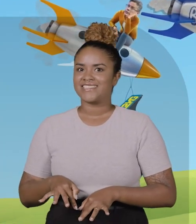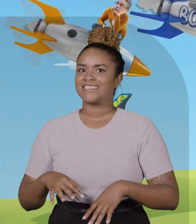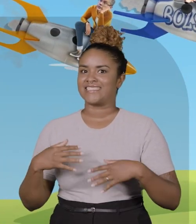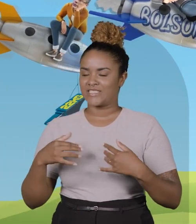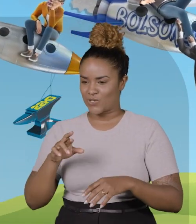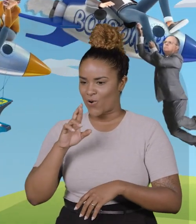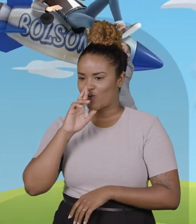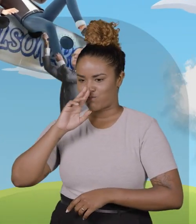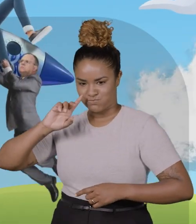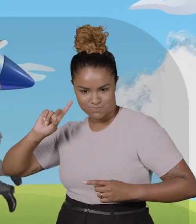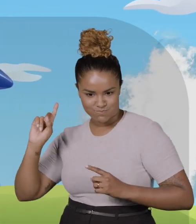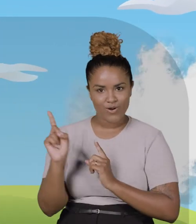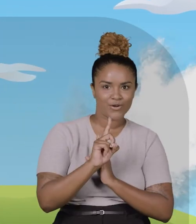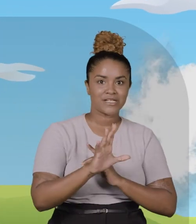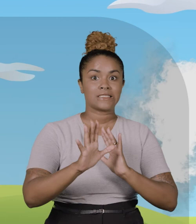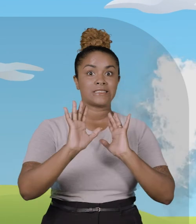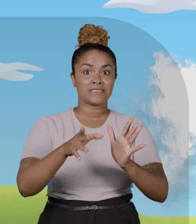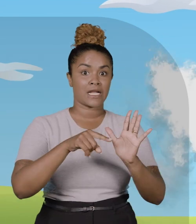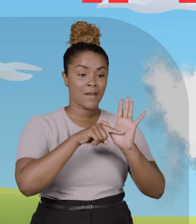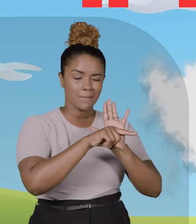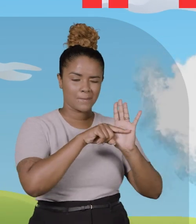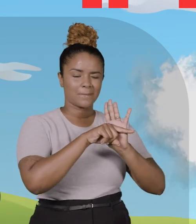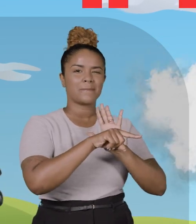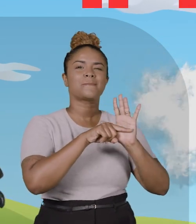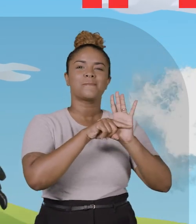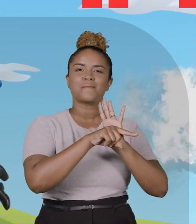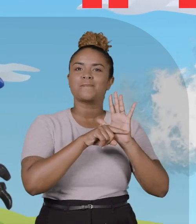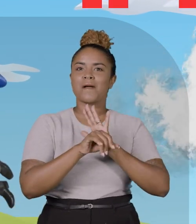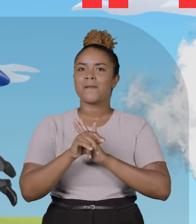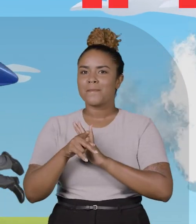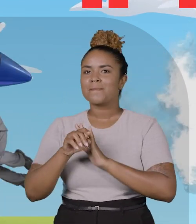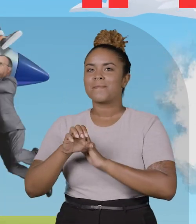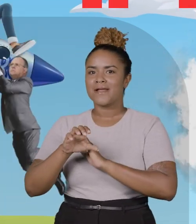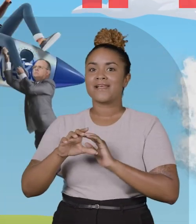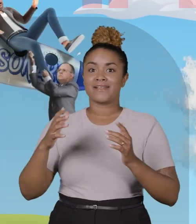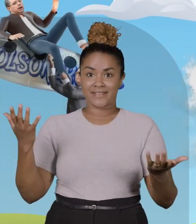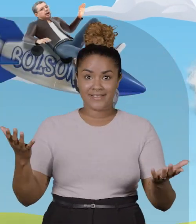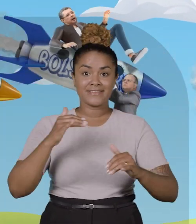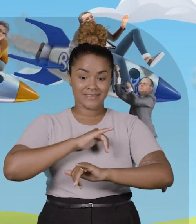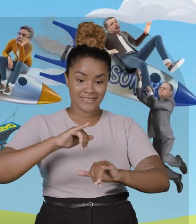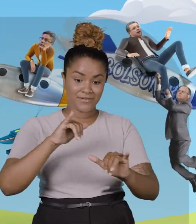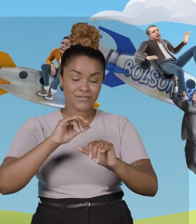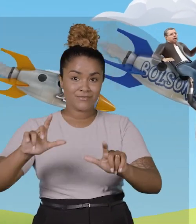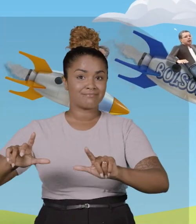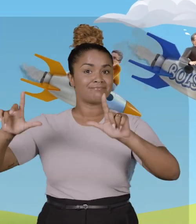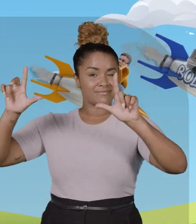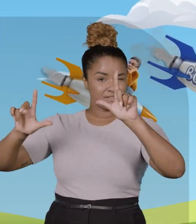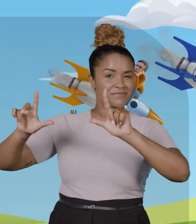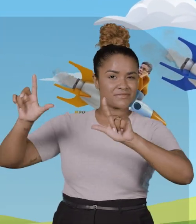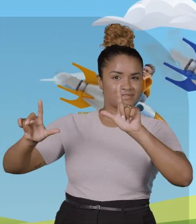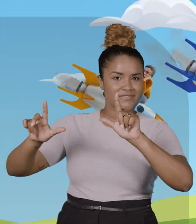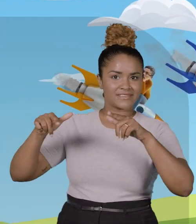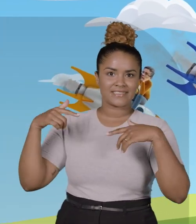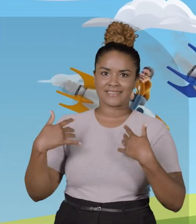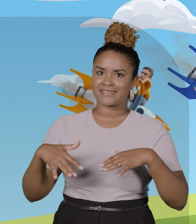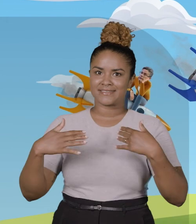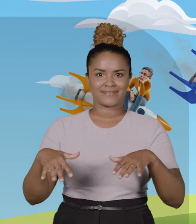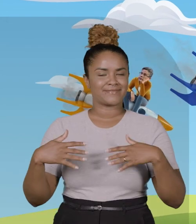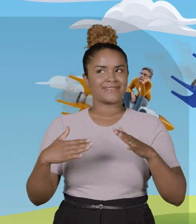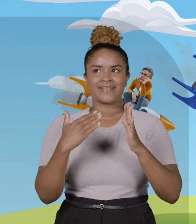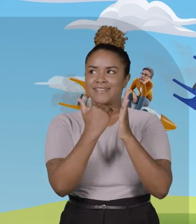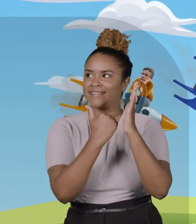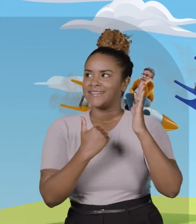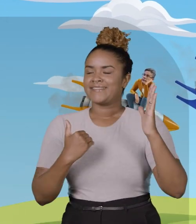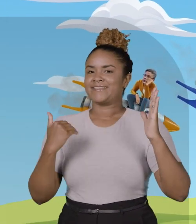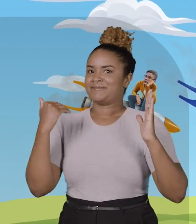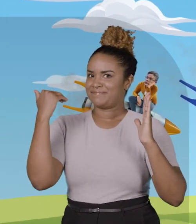Rogério dispara na frente. Em pesquisa feita pelo IPEC, divulgada na TV Sergipe, Rogério é o que mais